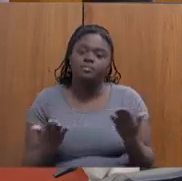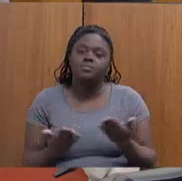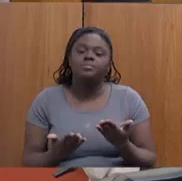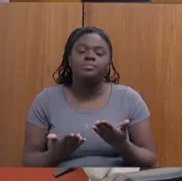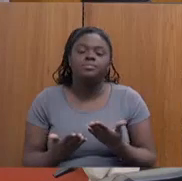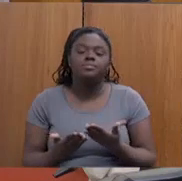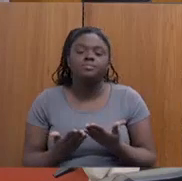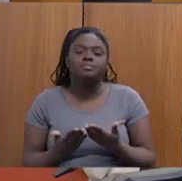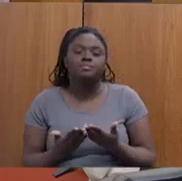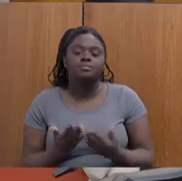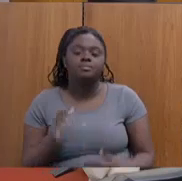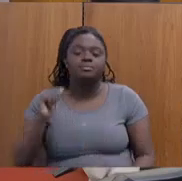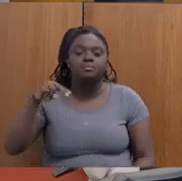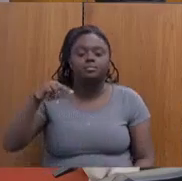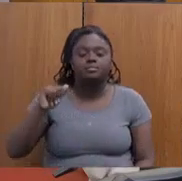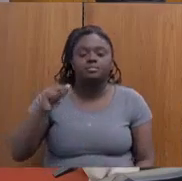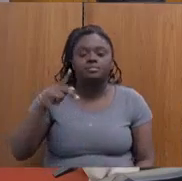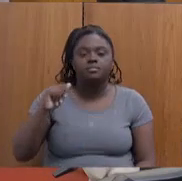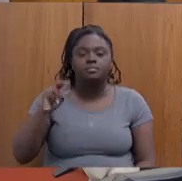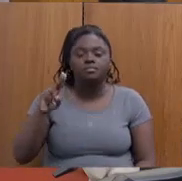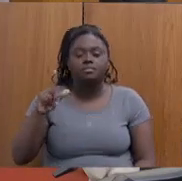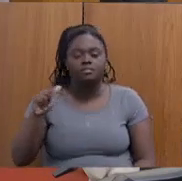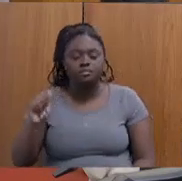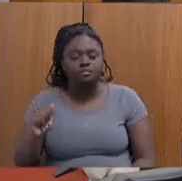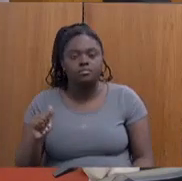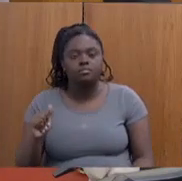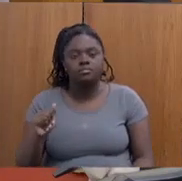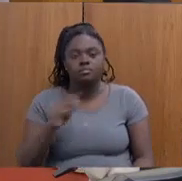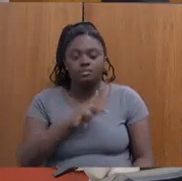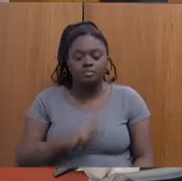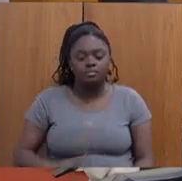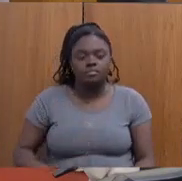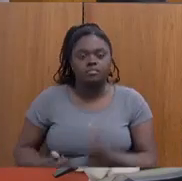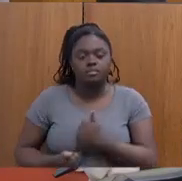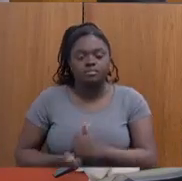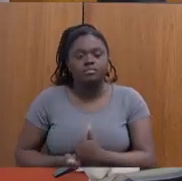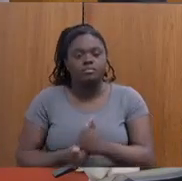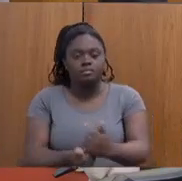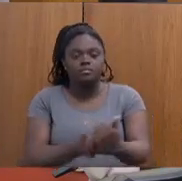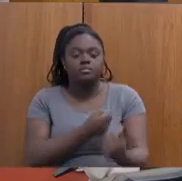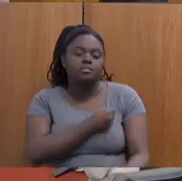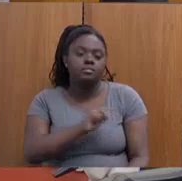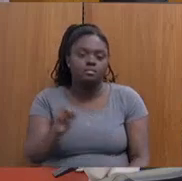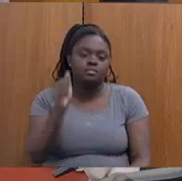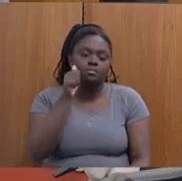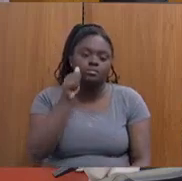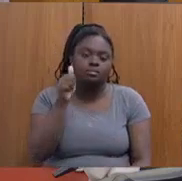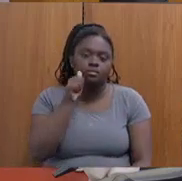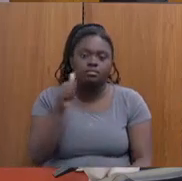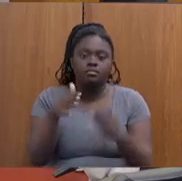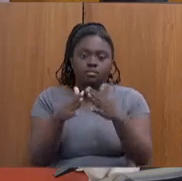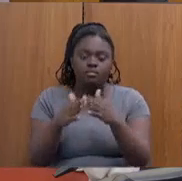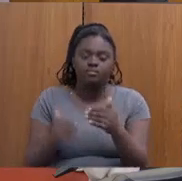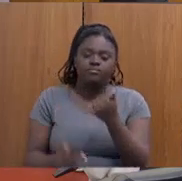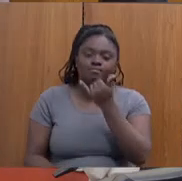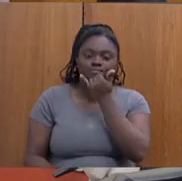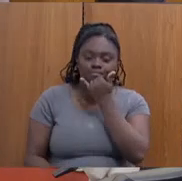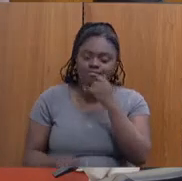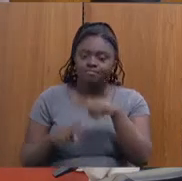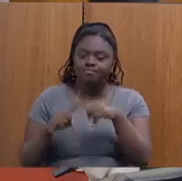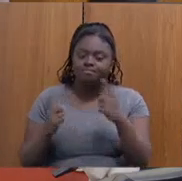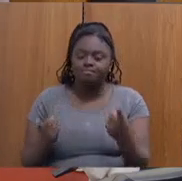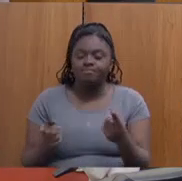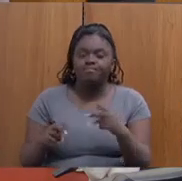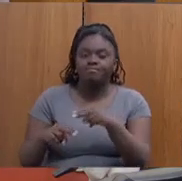presidenta da Comissão de Defesa dos Direitos das Mulheres. Ela pediu desculpas, mas por uma questão